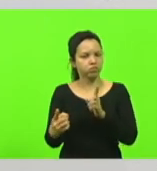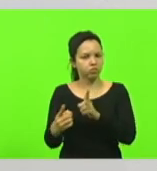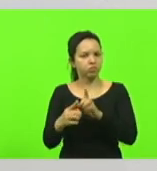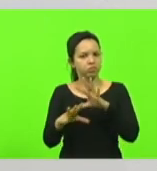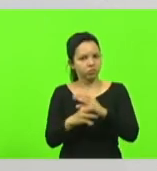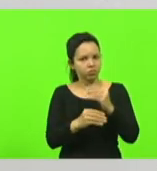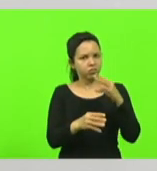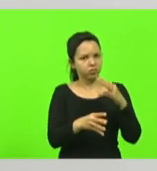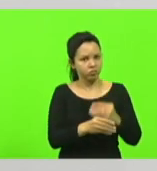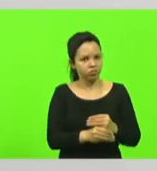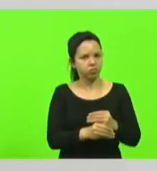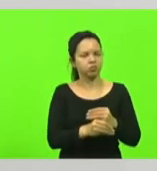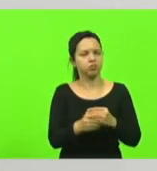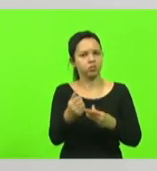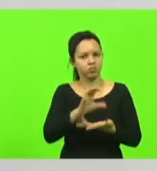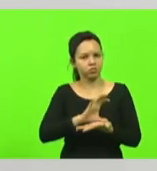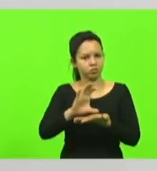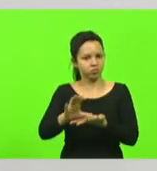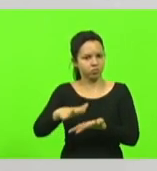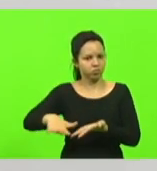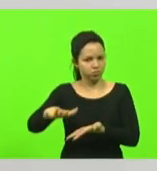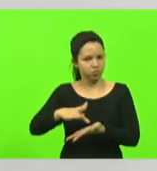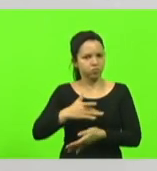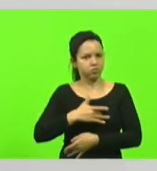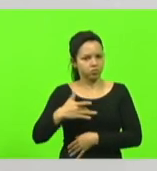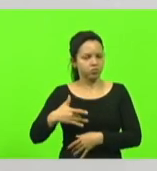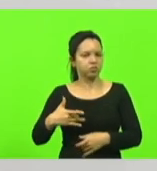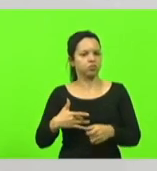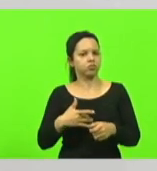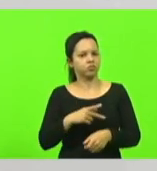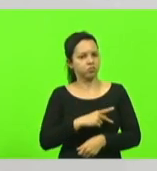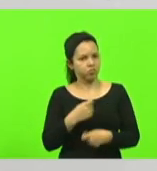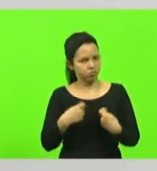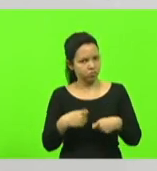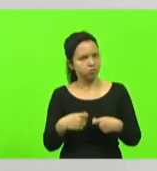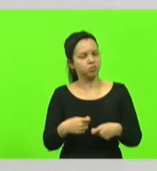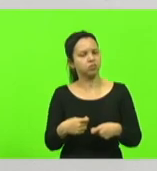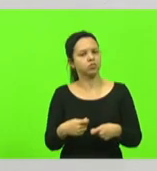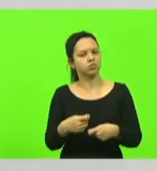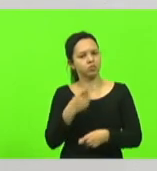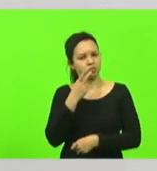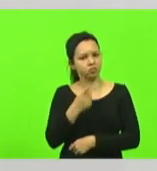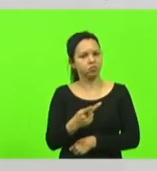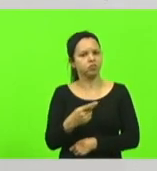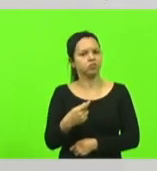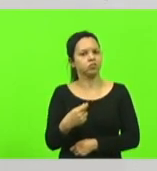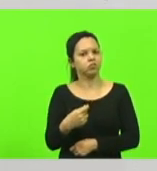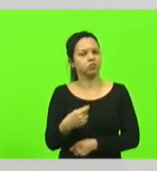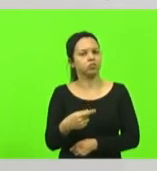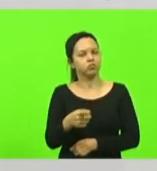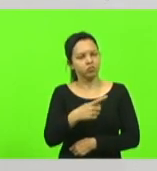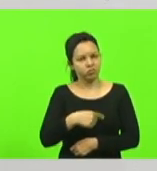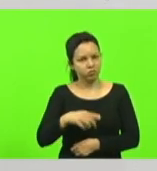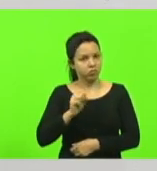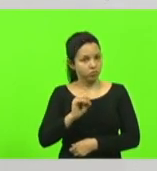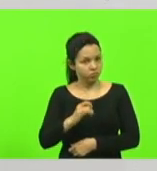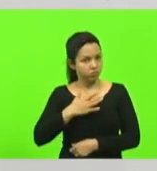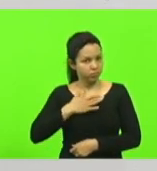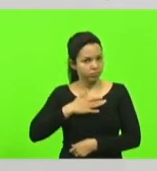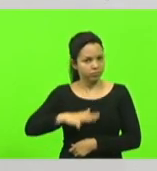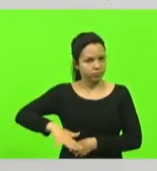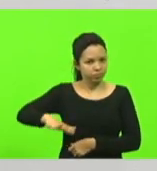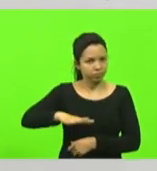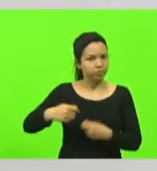parlamentares destinadas à segurança pública encostem ali na parede e falam olha nós vamos ter isso aí se realmente a minha região for contemplada com o